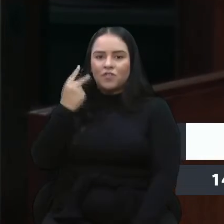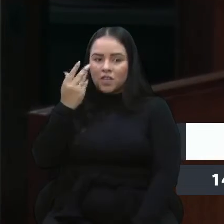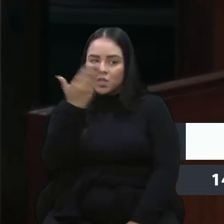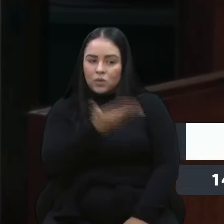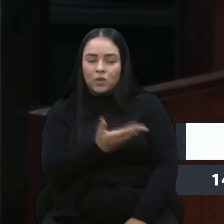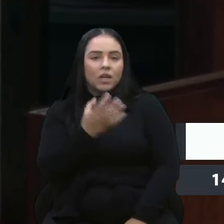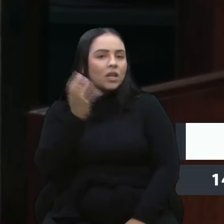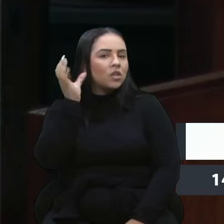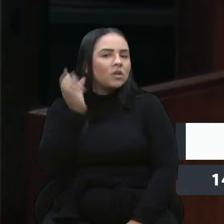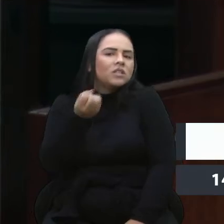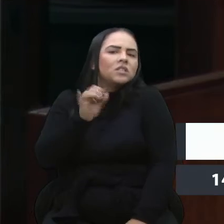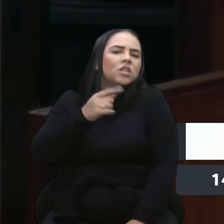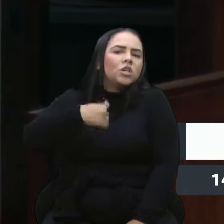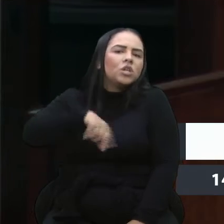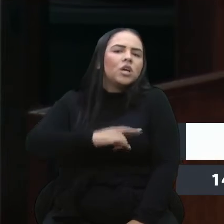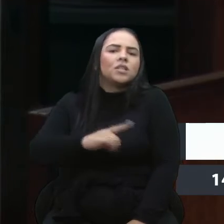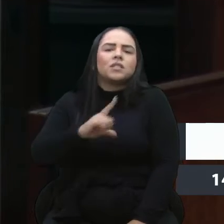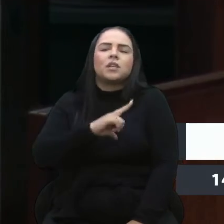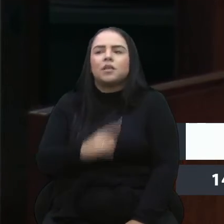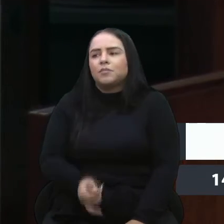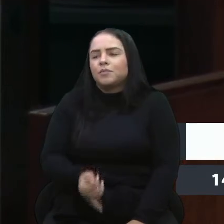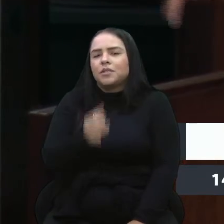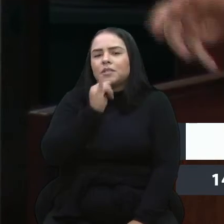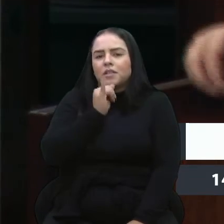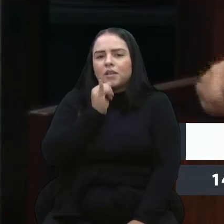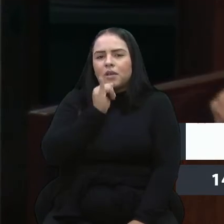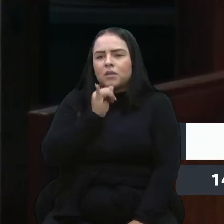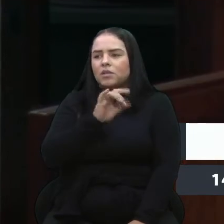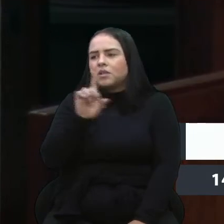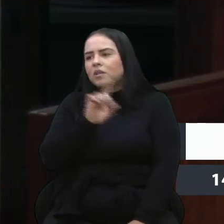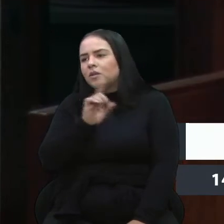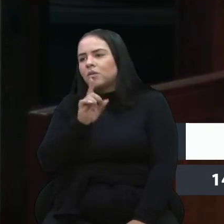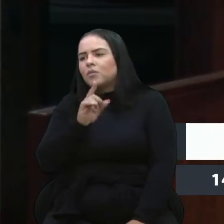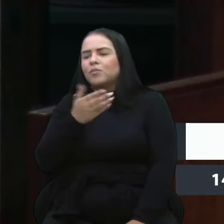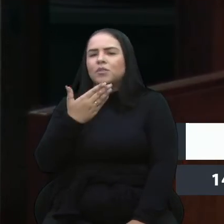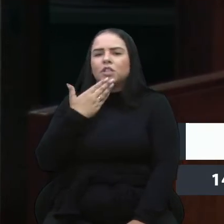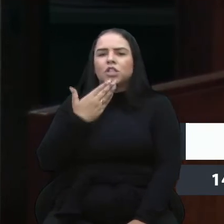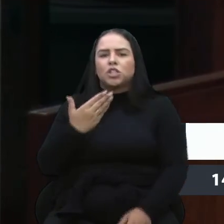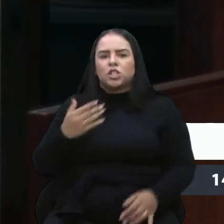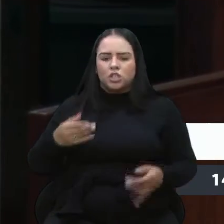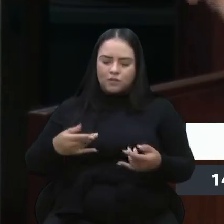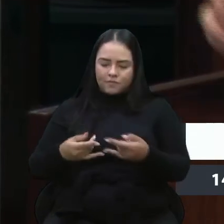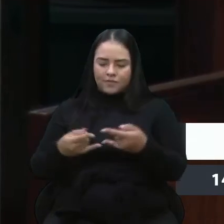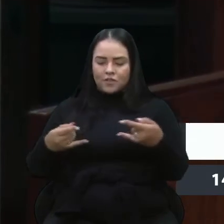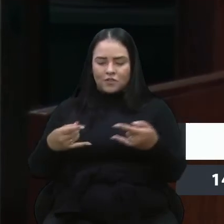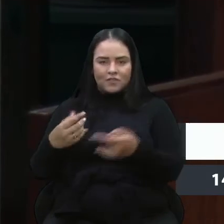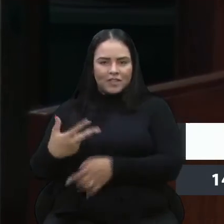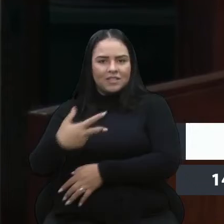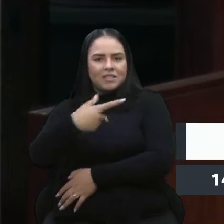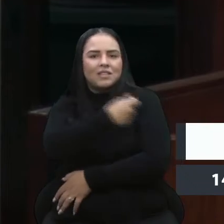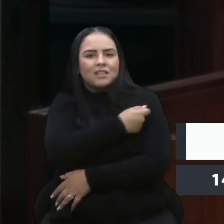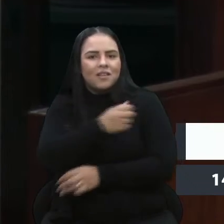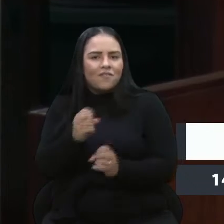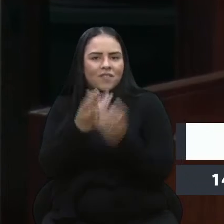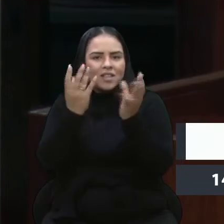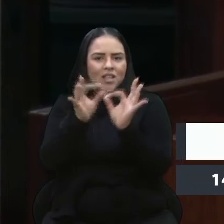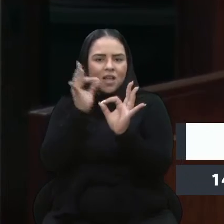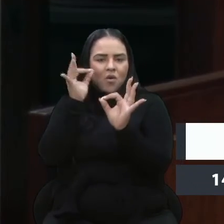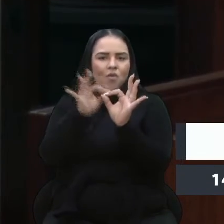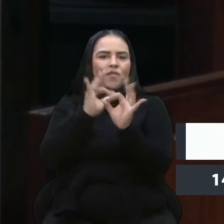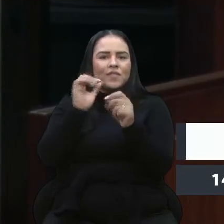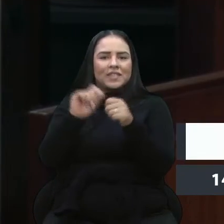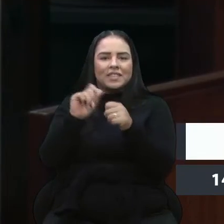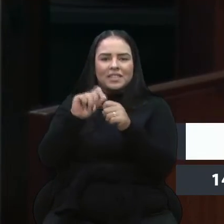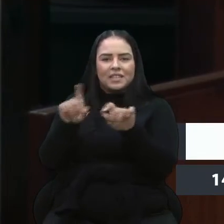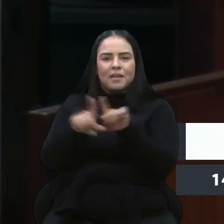vamos supor, talvez não cobrado o passaporte vacinal durante a festa uva, talvez, sabe, já feito essa situação da